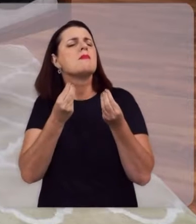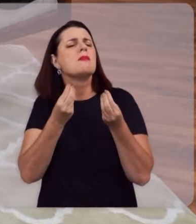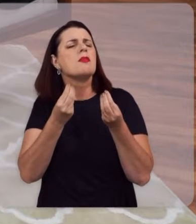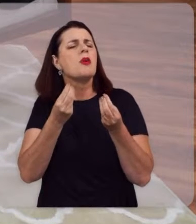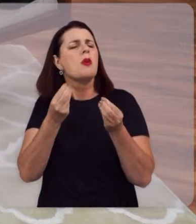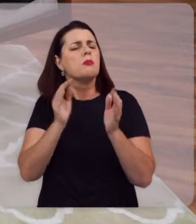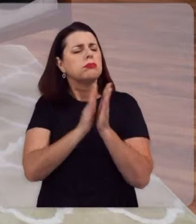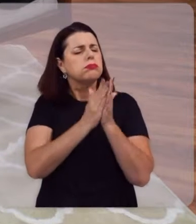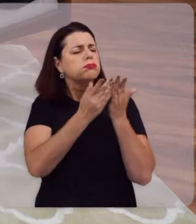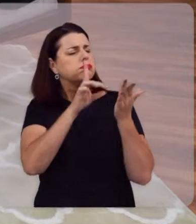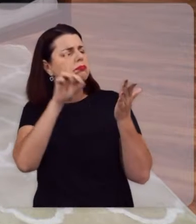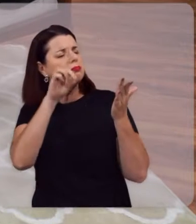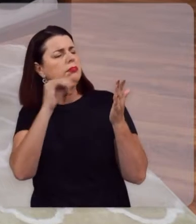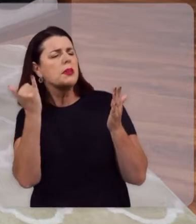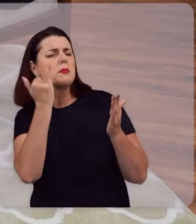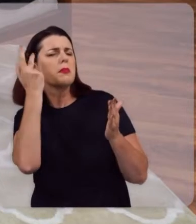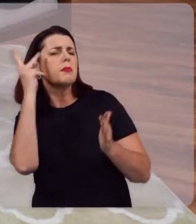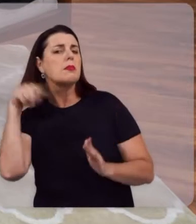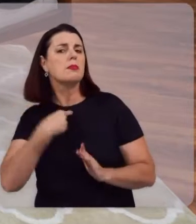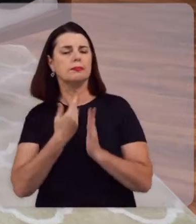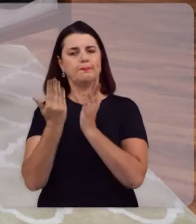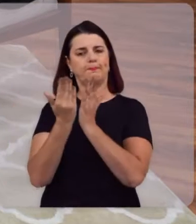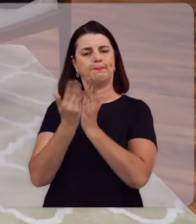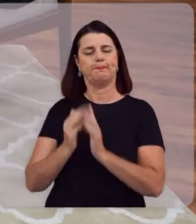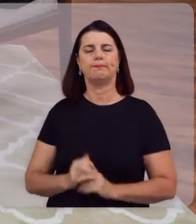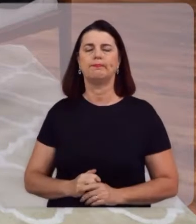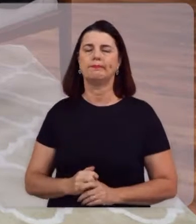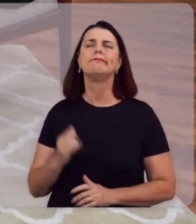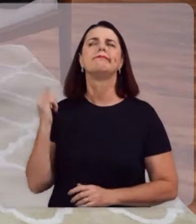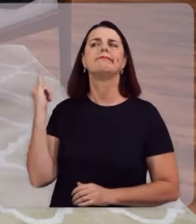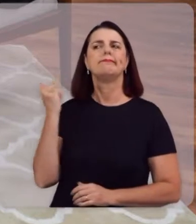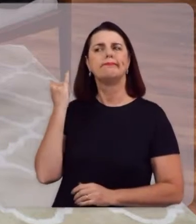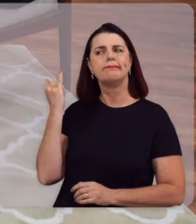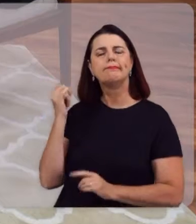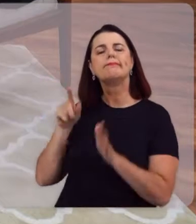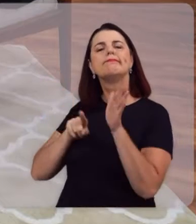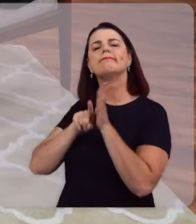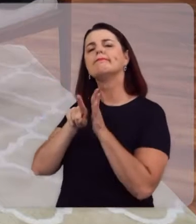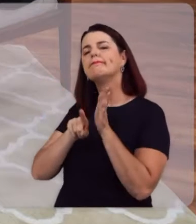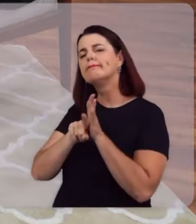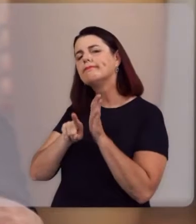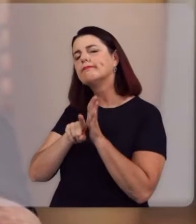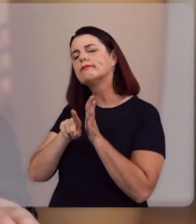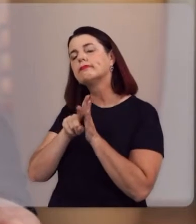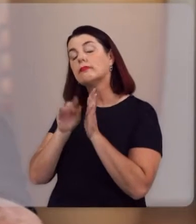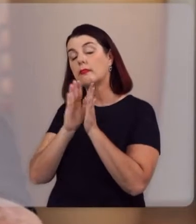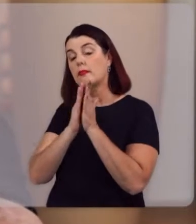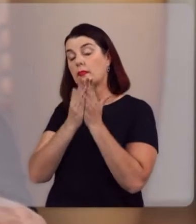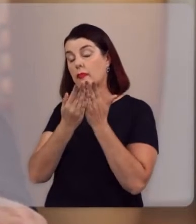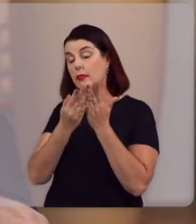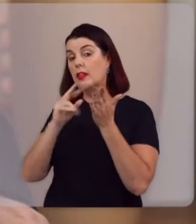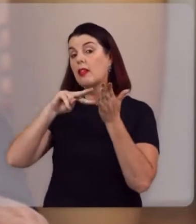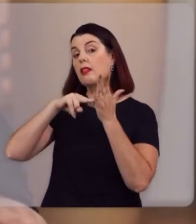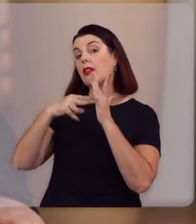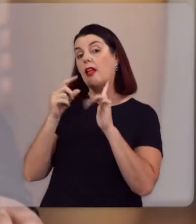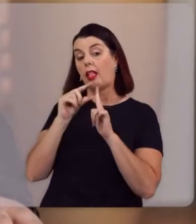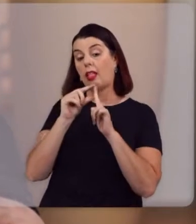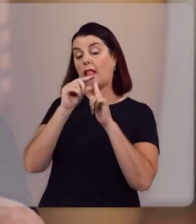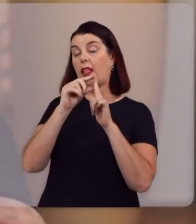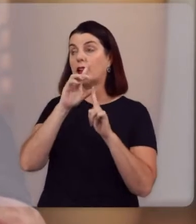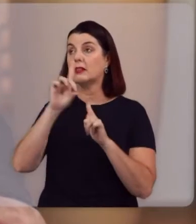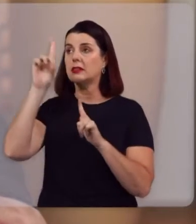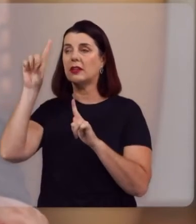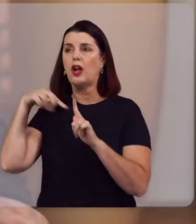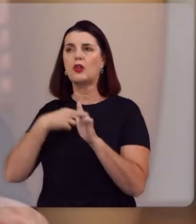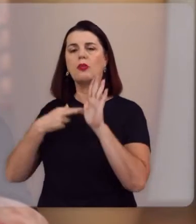tão importante para nós cristãos? Que excelente pergunta, Reverendo Rodrigo. A Bíblia é a palavra de Deus, pra nós a nossa